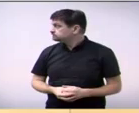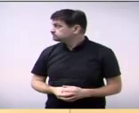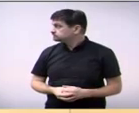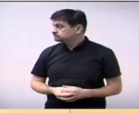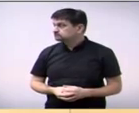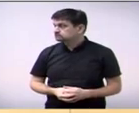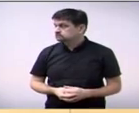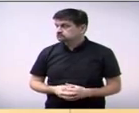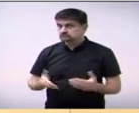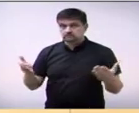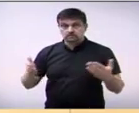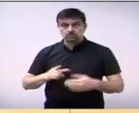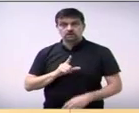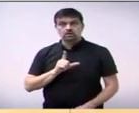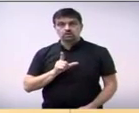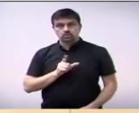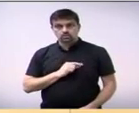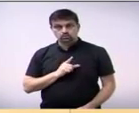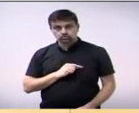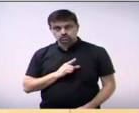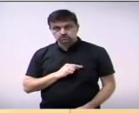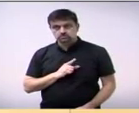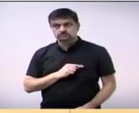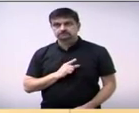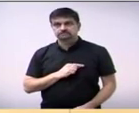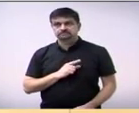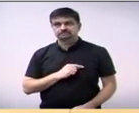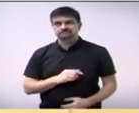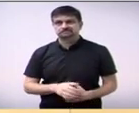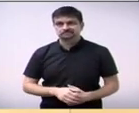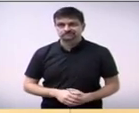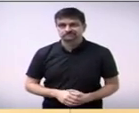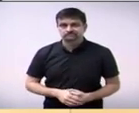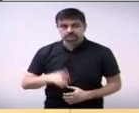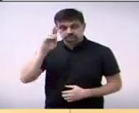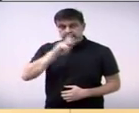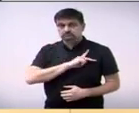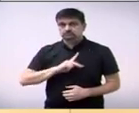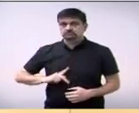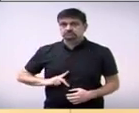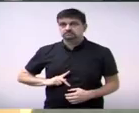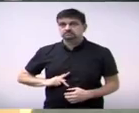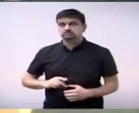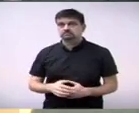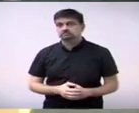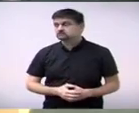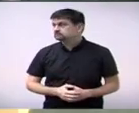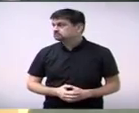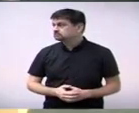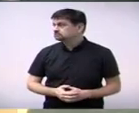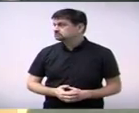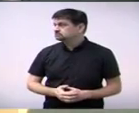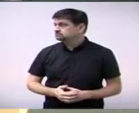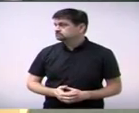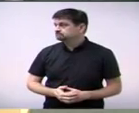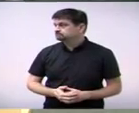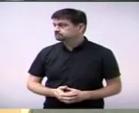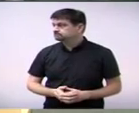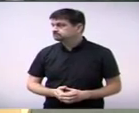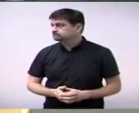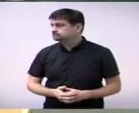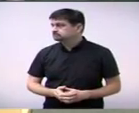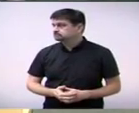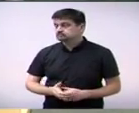com a palavra o vereador Cristóvio Campos então senhor presidente só a gente está aqui dentro de um